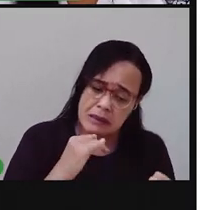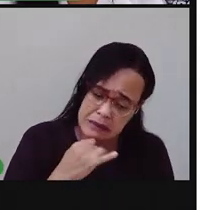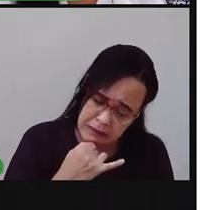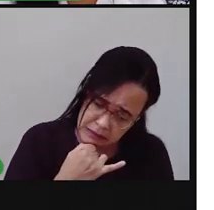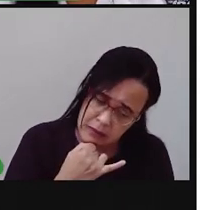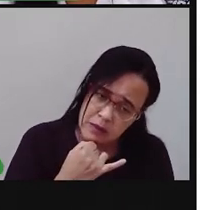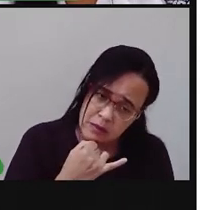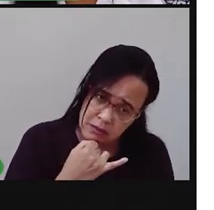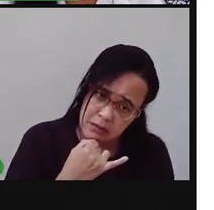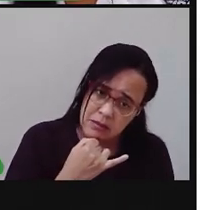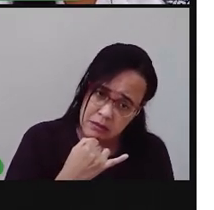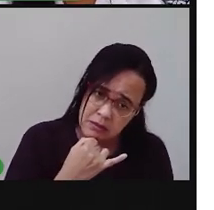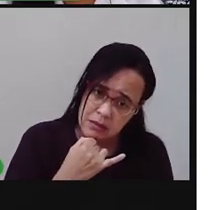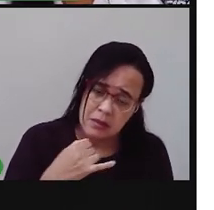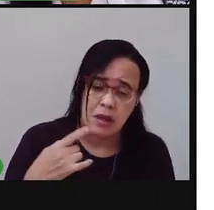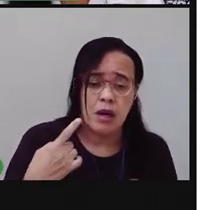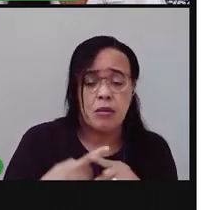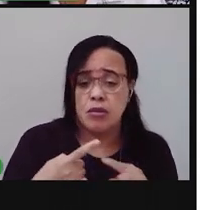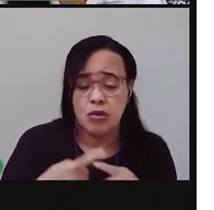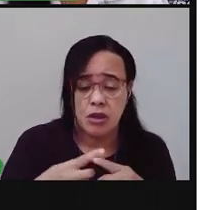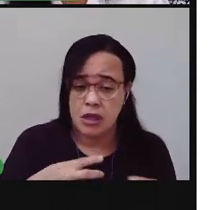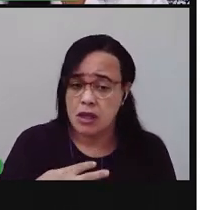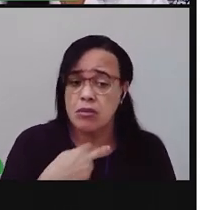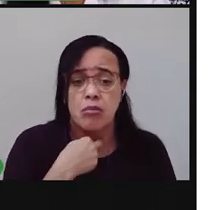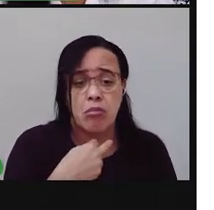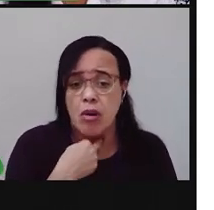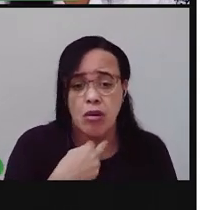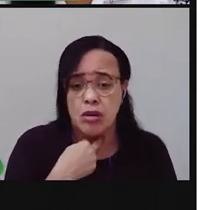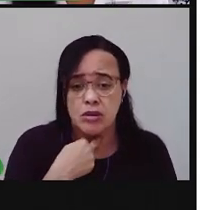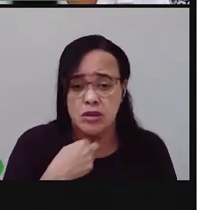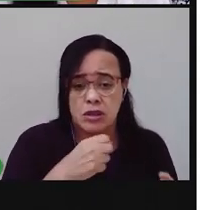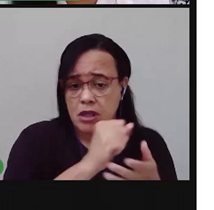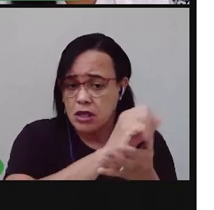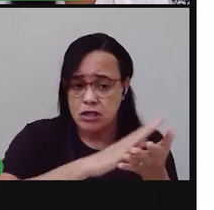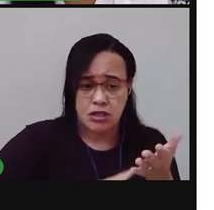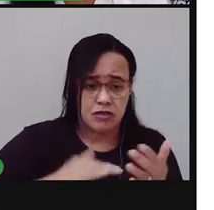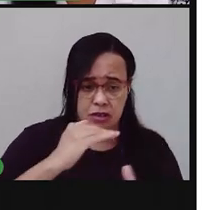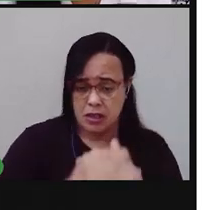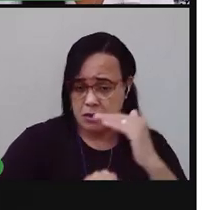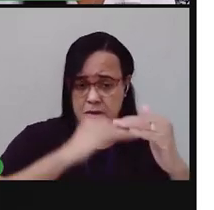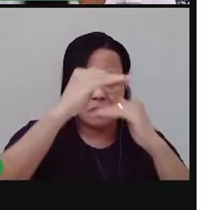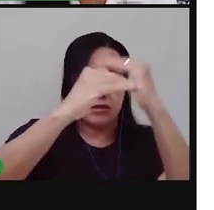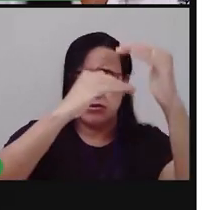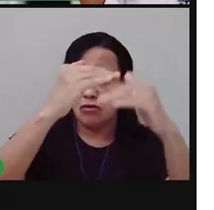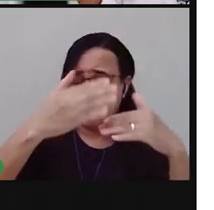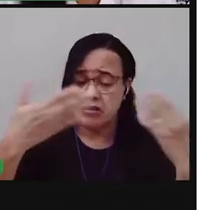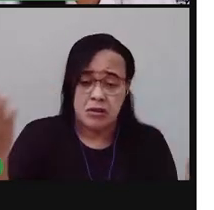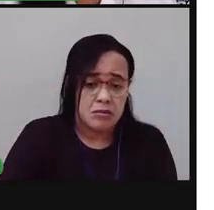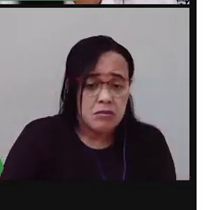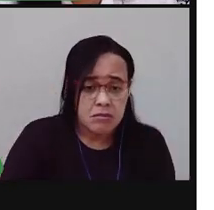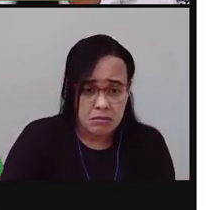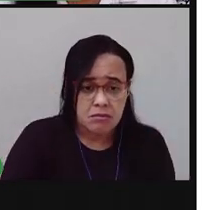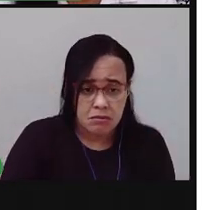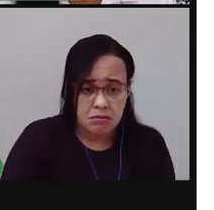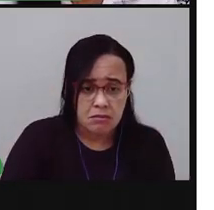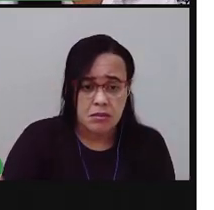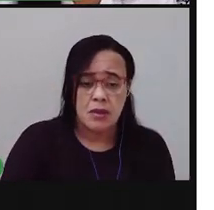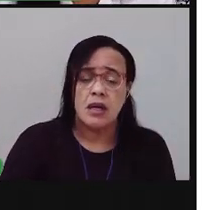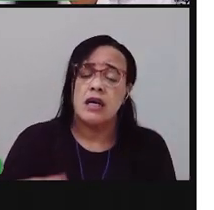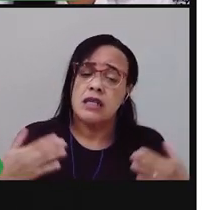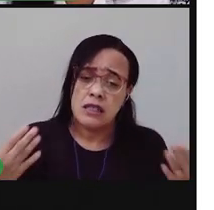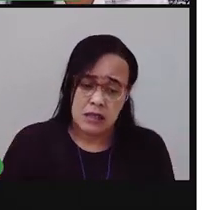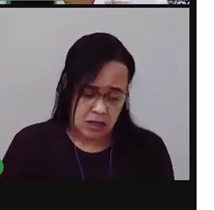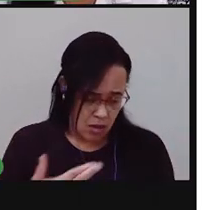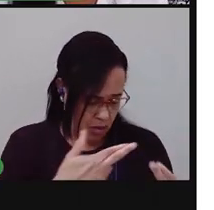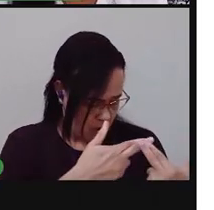para garantir o desenvolvimento delas. De quem é a responsabilidade de trabalhar e prover alimentação,